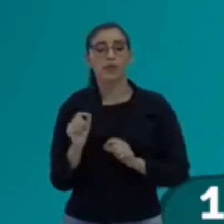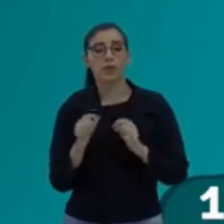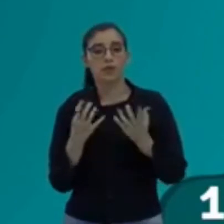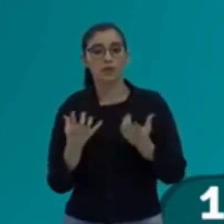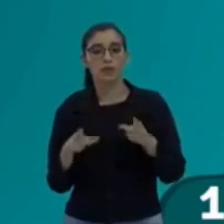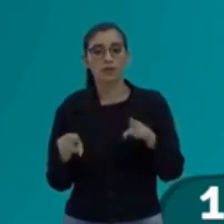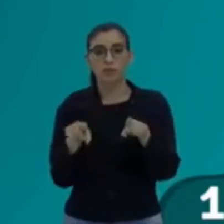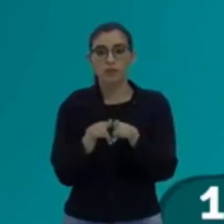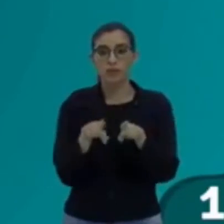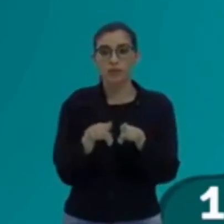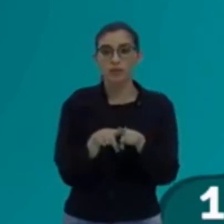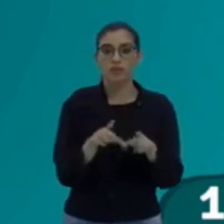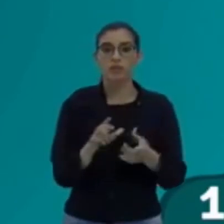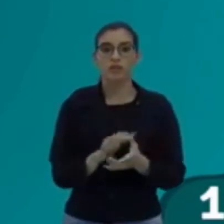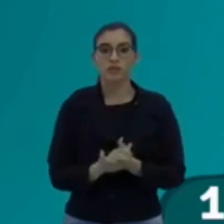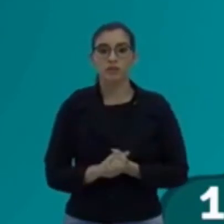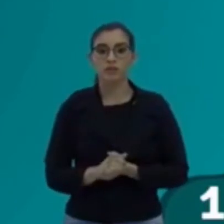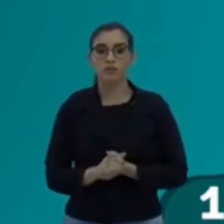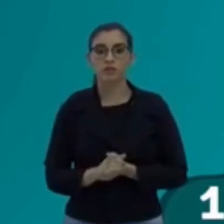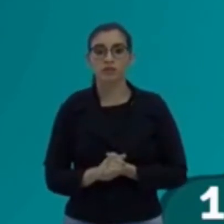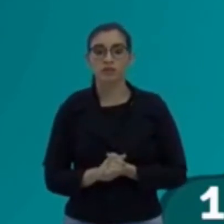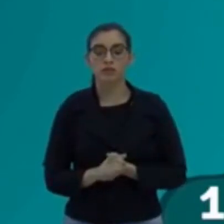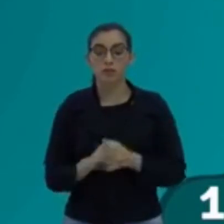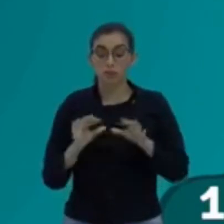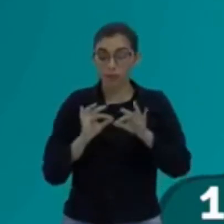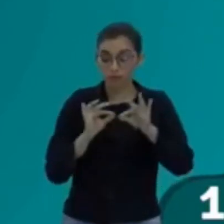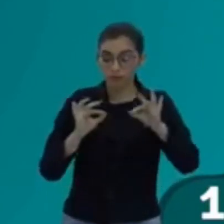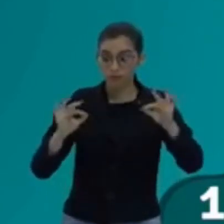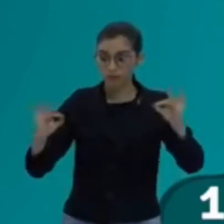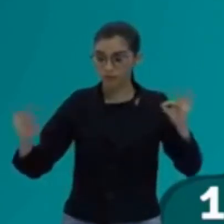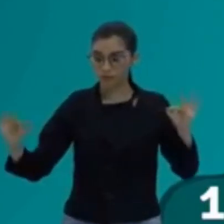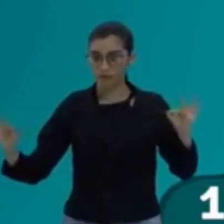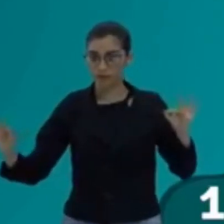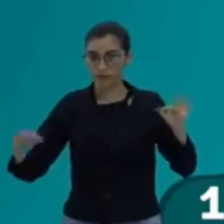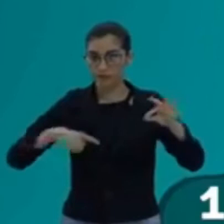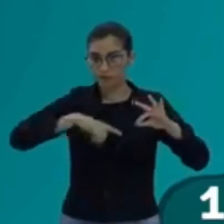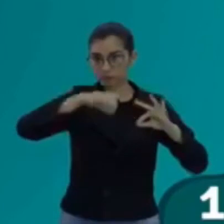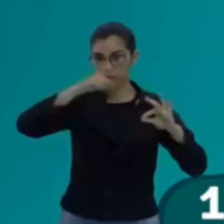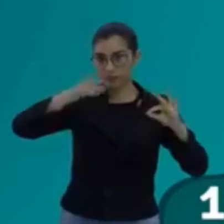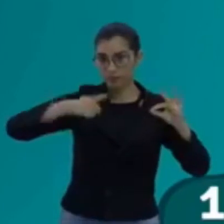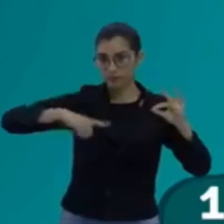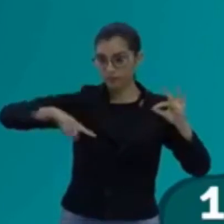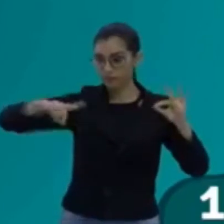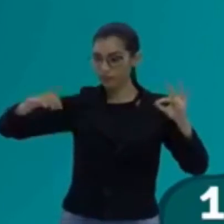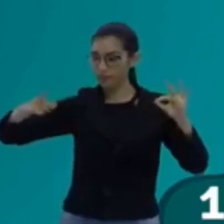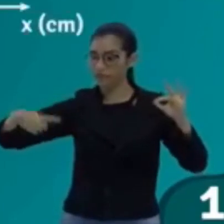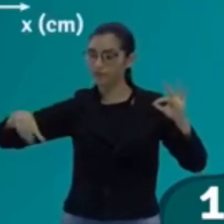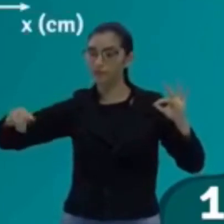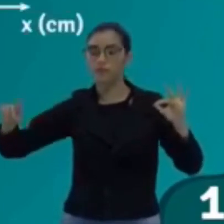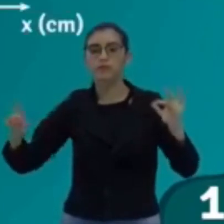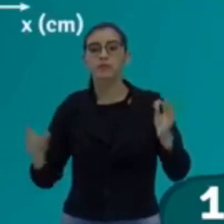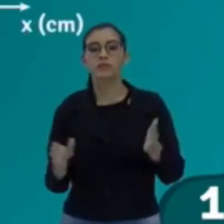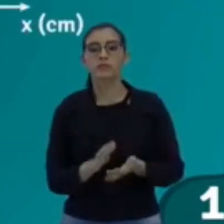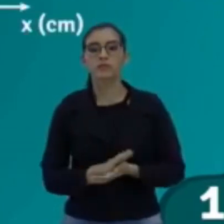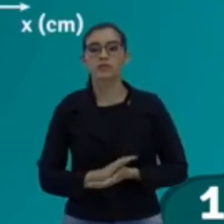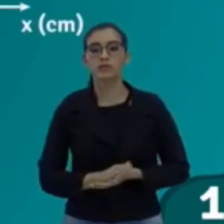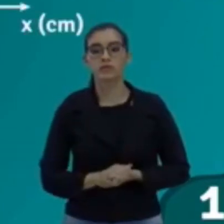pra você? Ele pediu comprimento de onda. Vamos atrás do comprimento de onda.